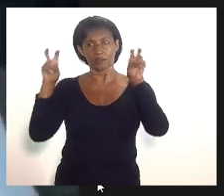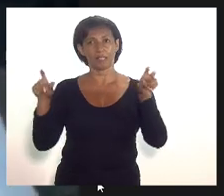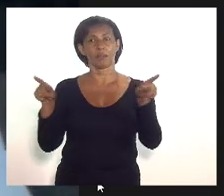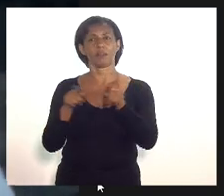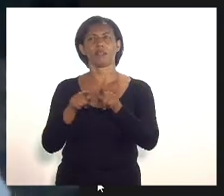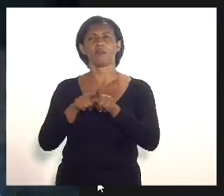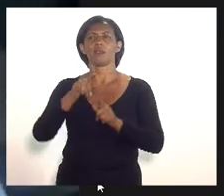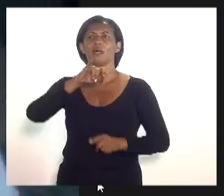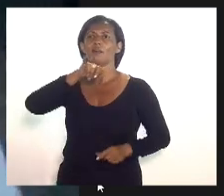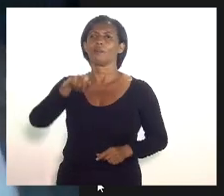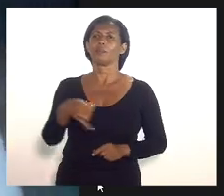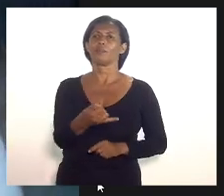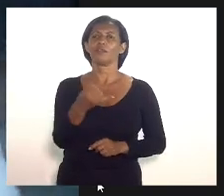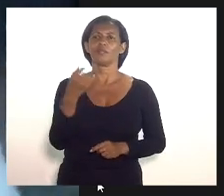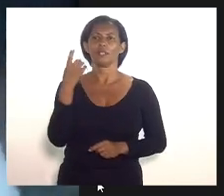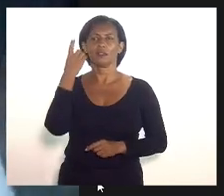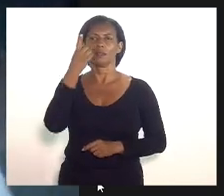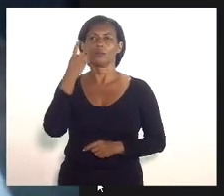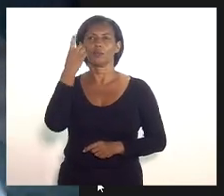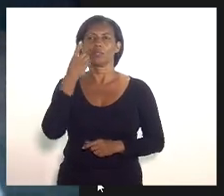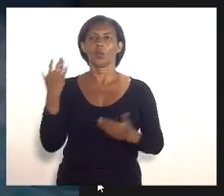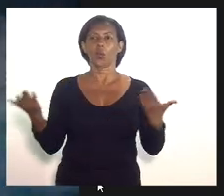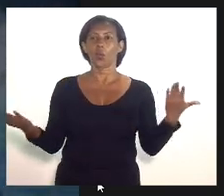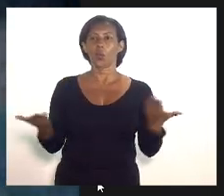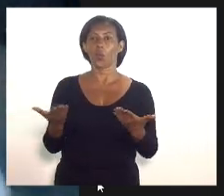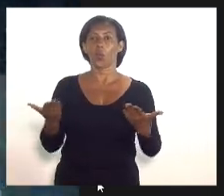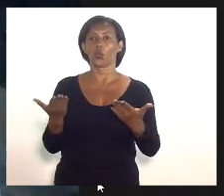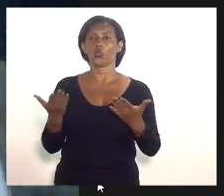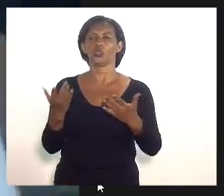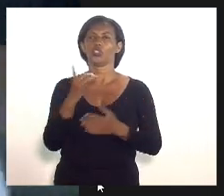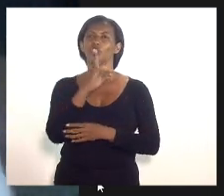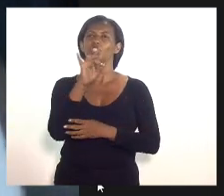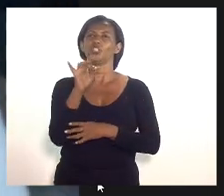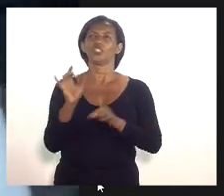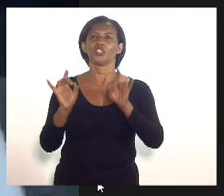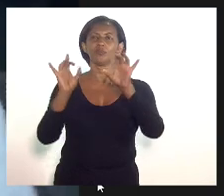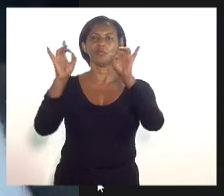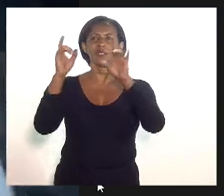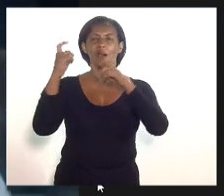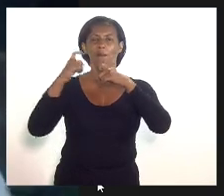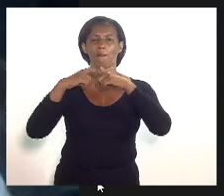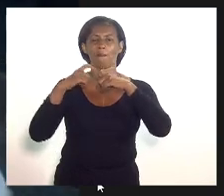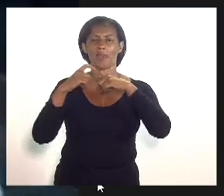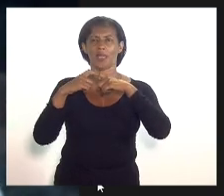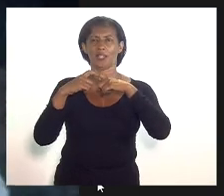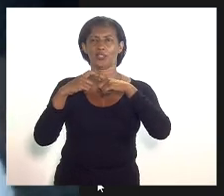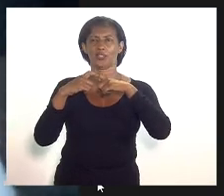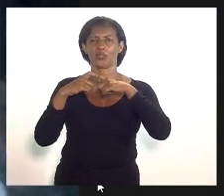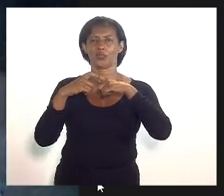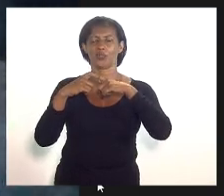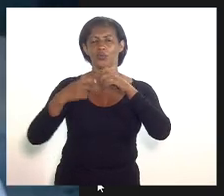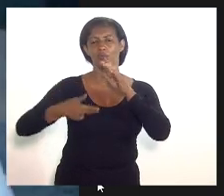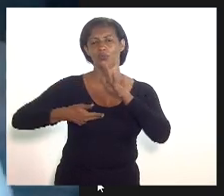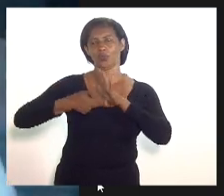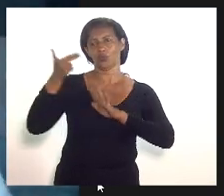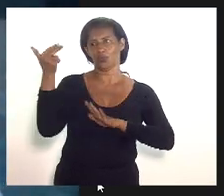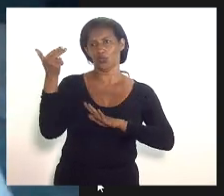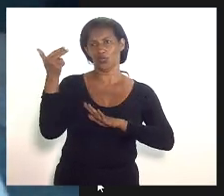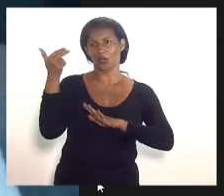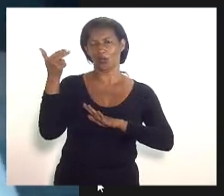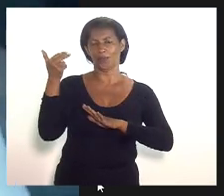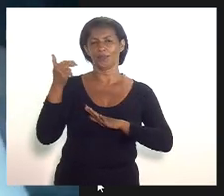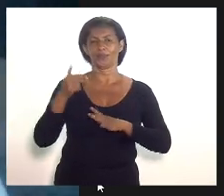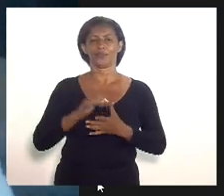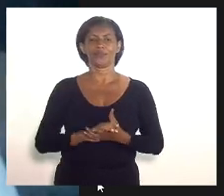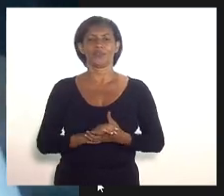presidente hoje é dia do médico neurocirurgião e aqui fica o meu abraço meu beijo carinhoso para o meu